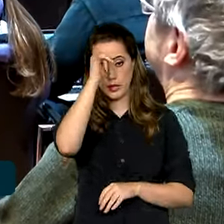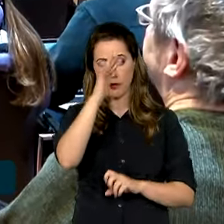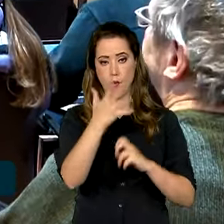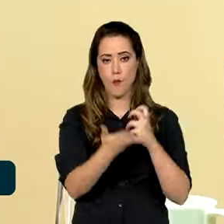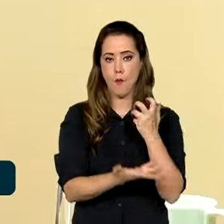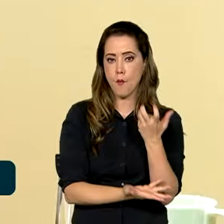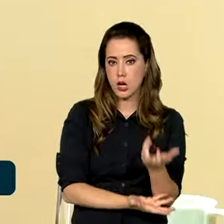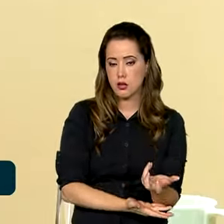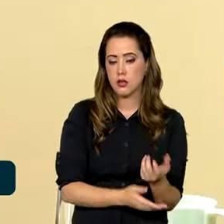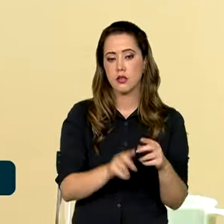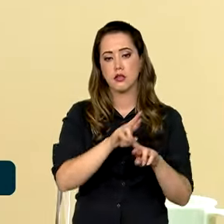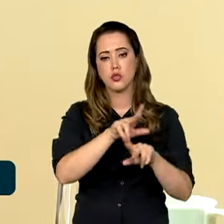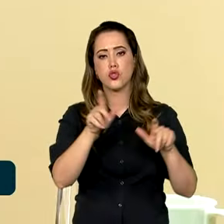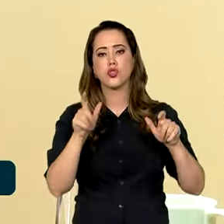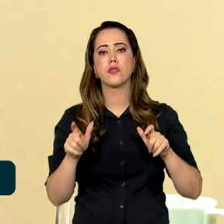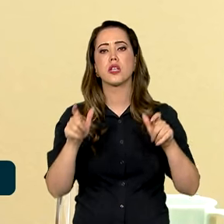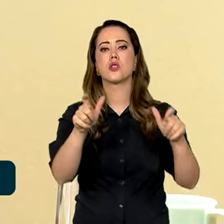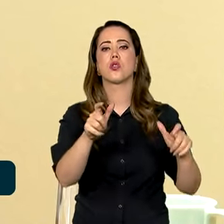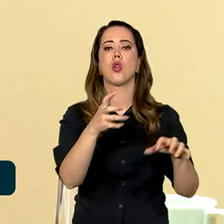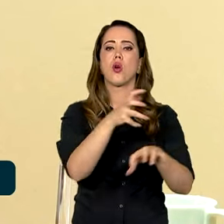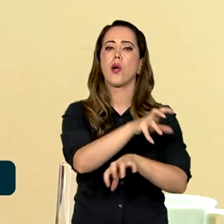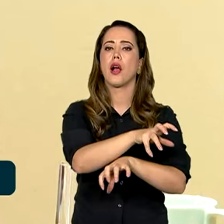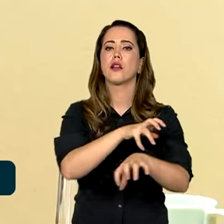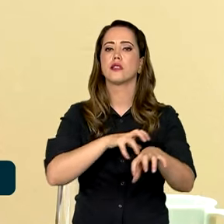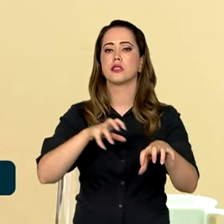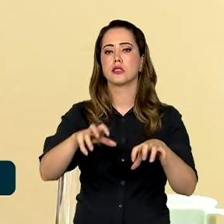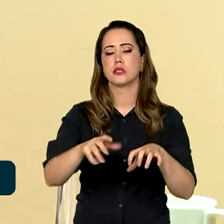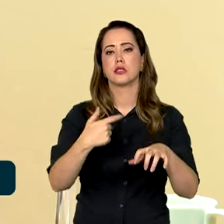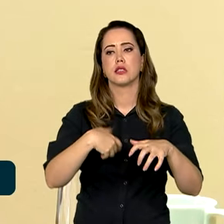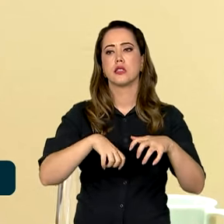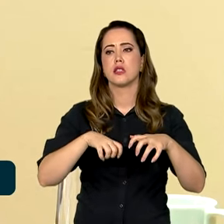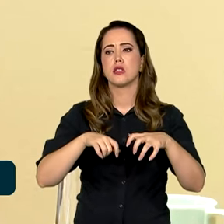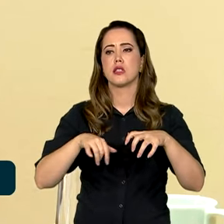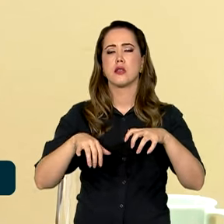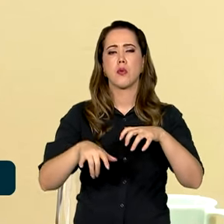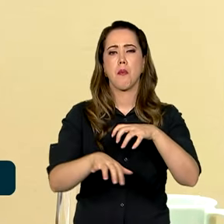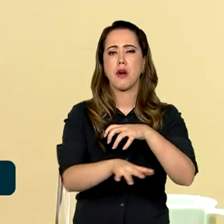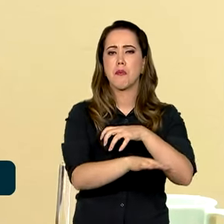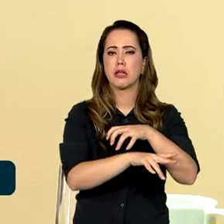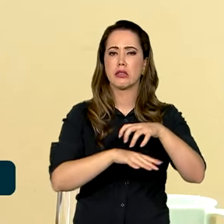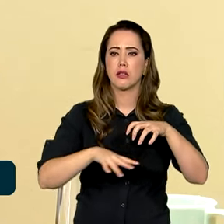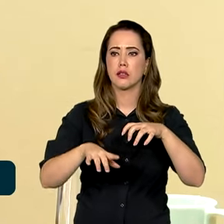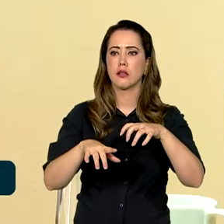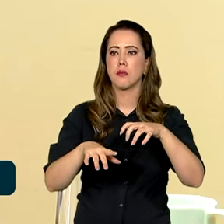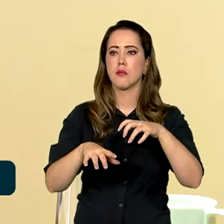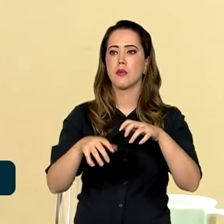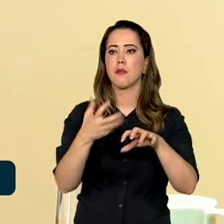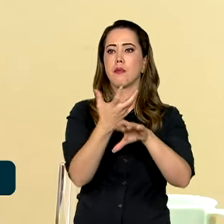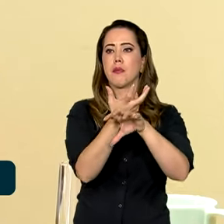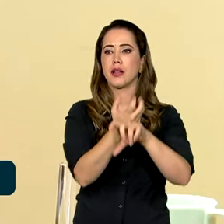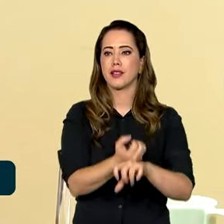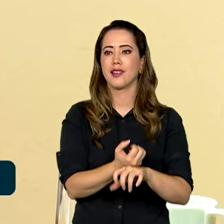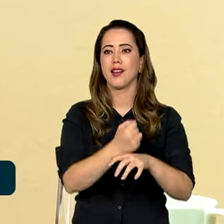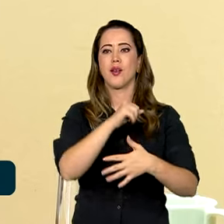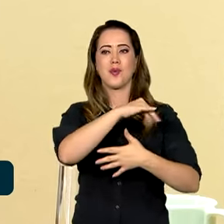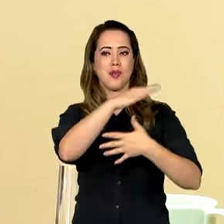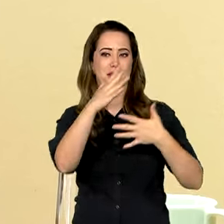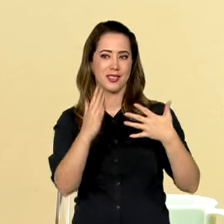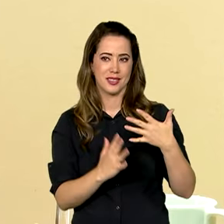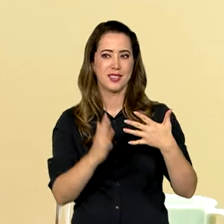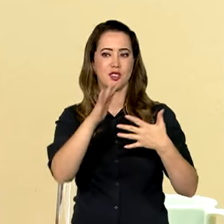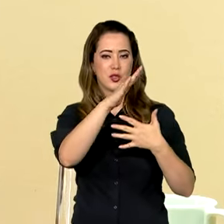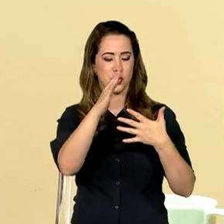desmatamento em diferentes biomas, como o Pantanal e a Mata Atlântica. No início do governo, eu